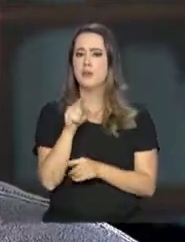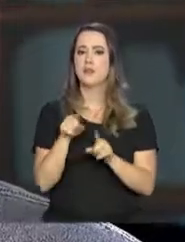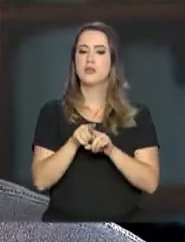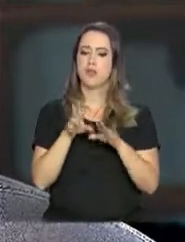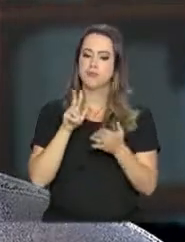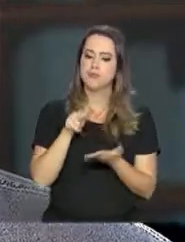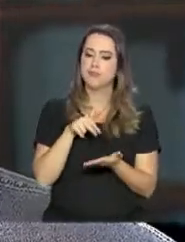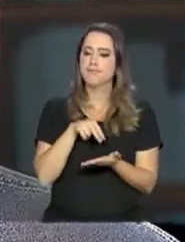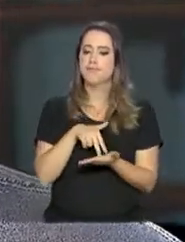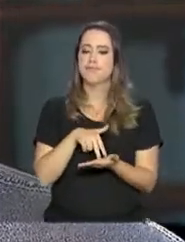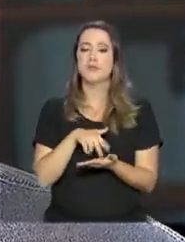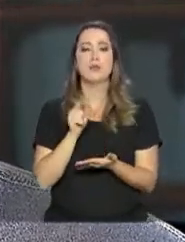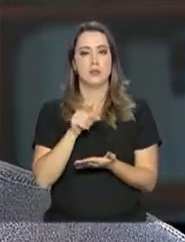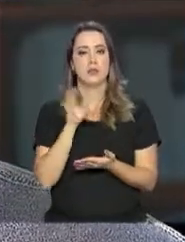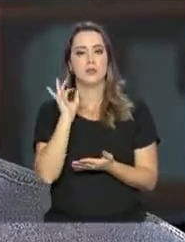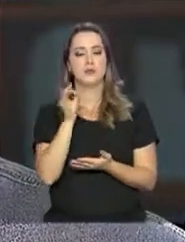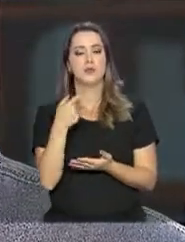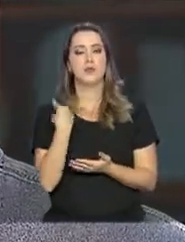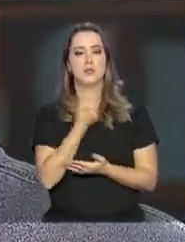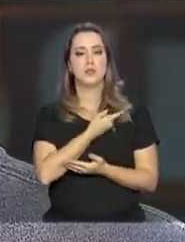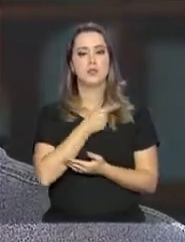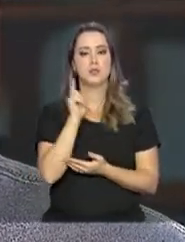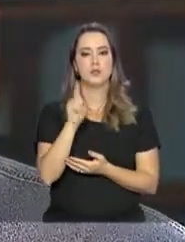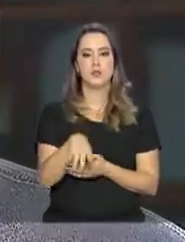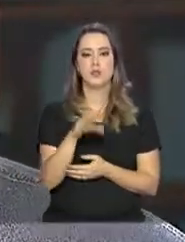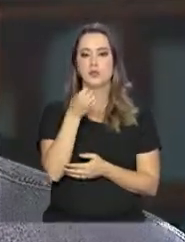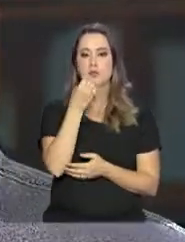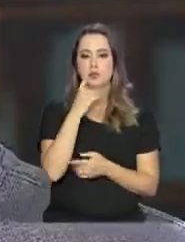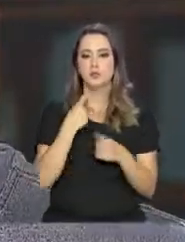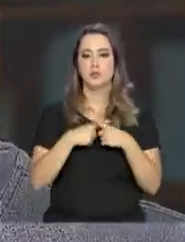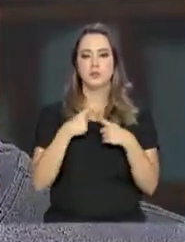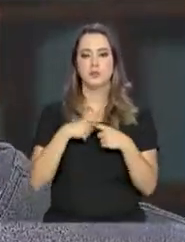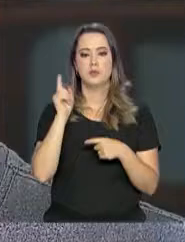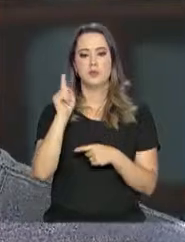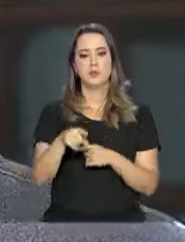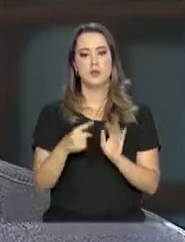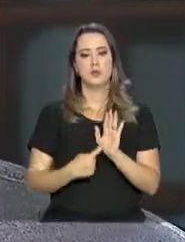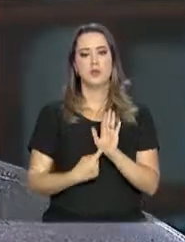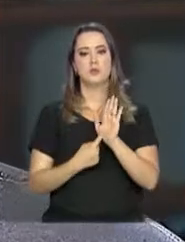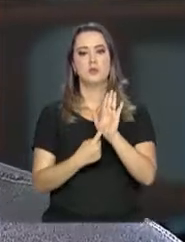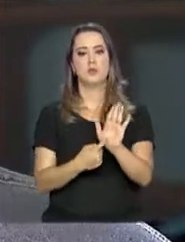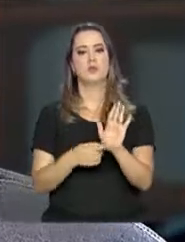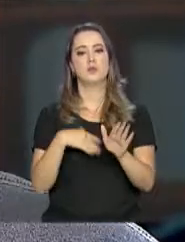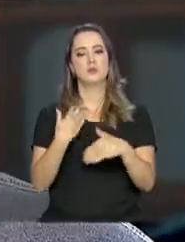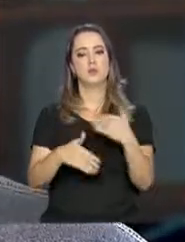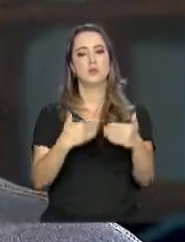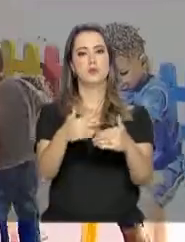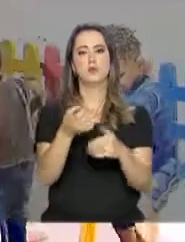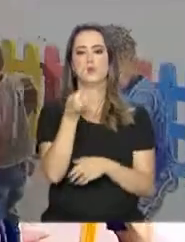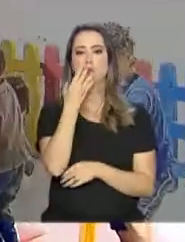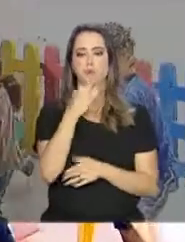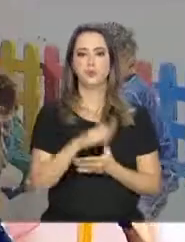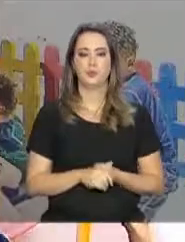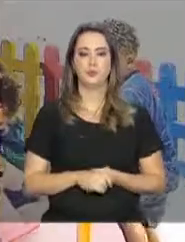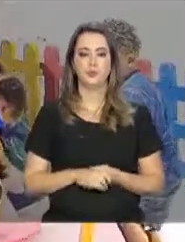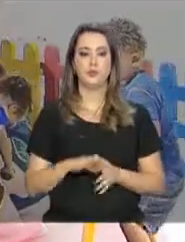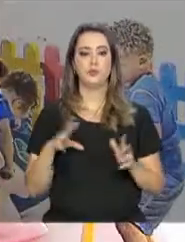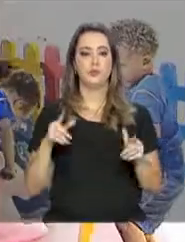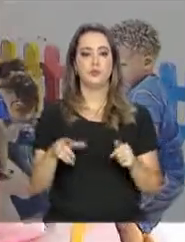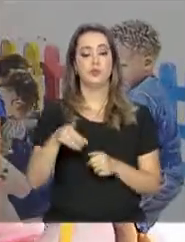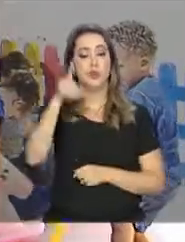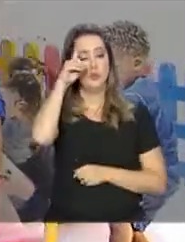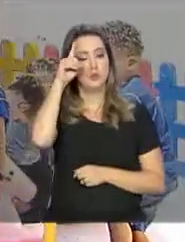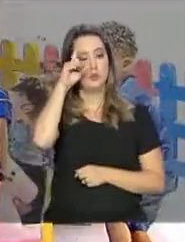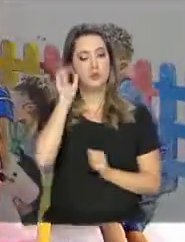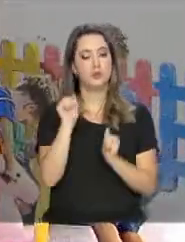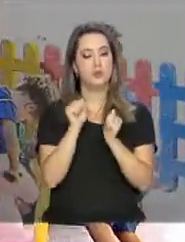postura. Então, isso para a gente está sendo muito gratificante, porque realmente ele vem apresentando um desenvolvimento muito bom. Estar todos os dias em